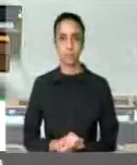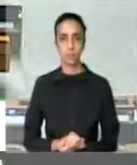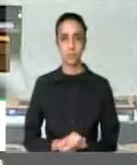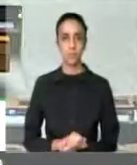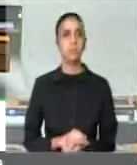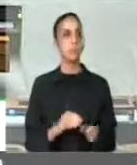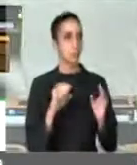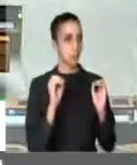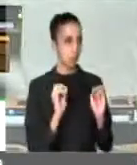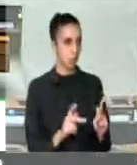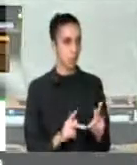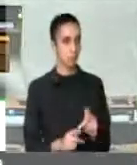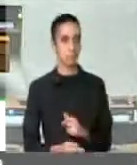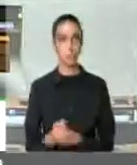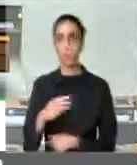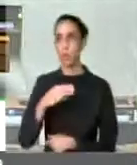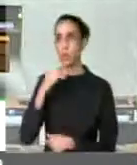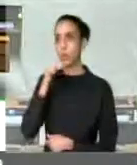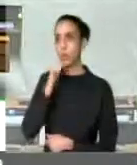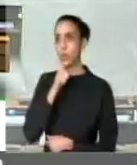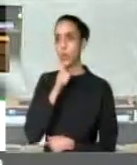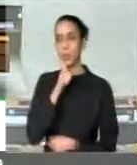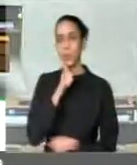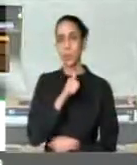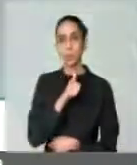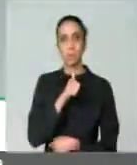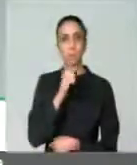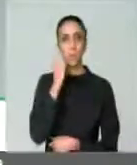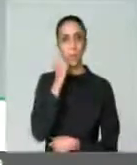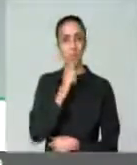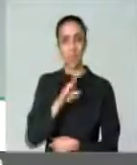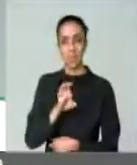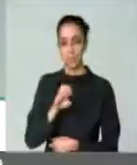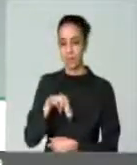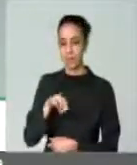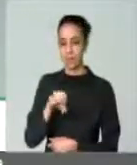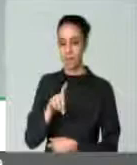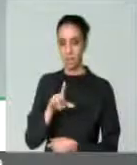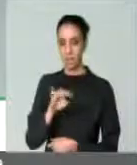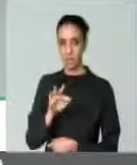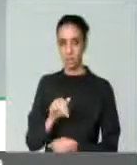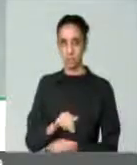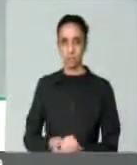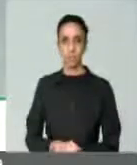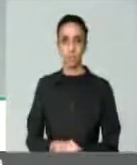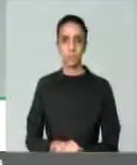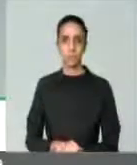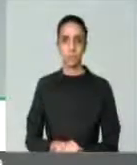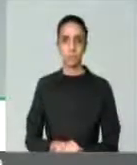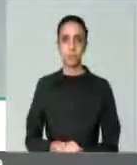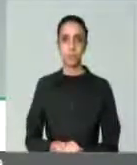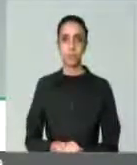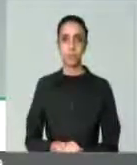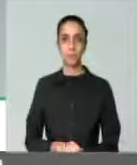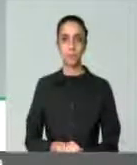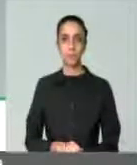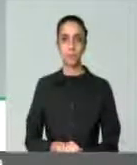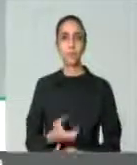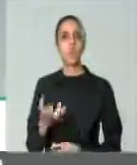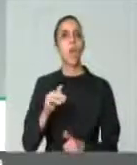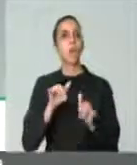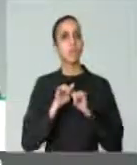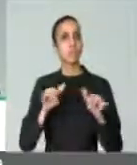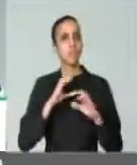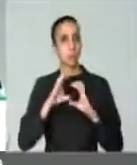O será atendido, concedo um minuto a deputada Benedita da Silva. Senhor presidente, gostaria de dar como lido e peço divulgação no meio de